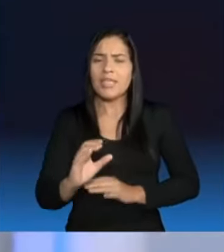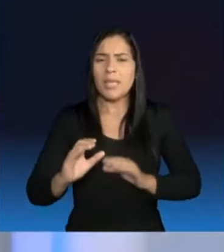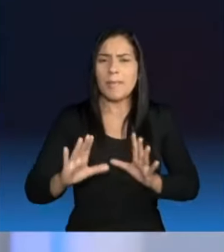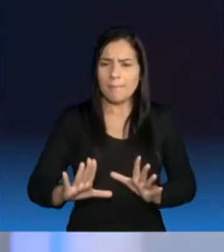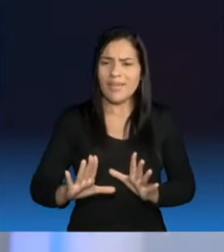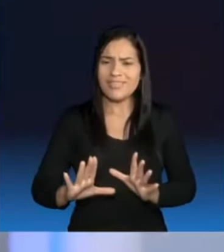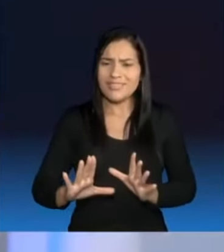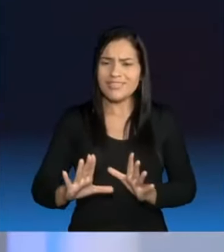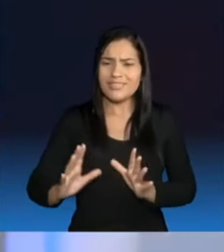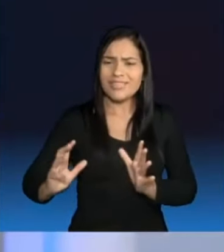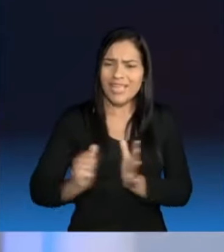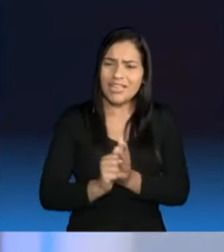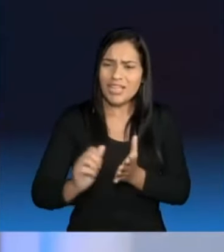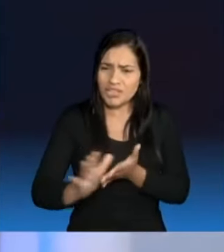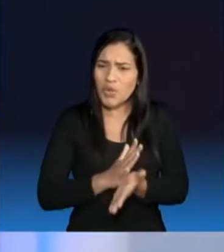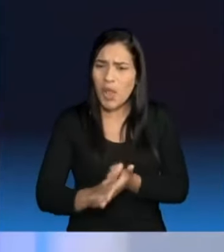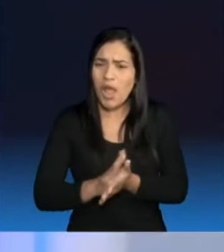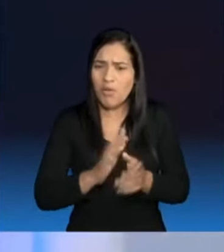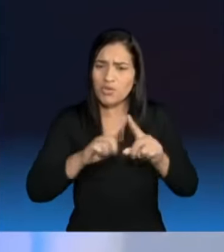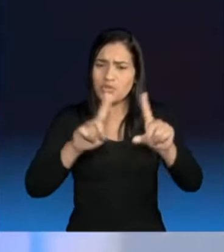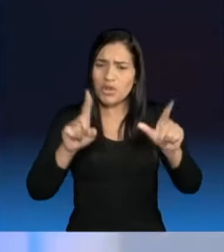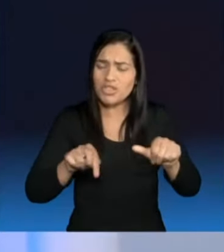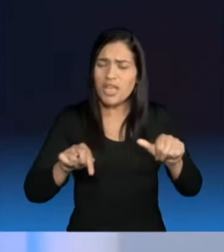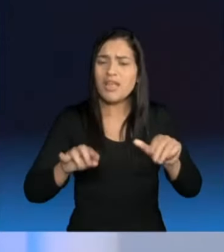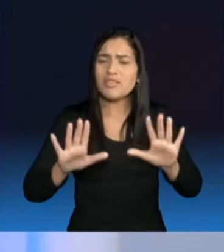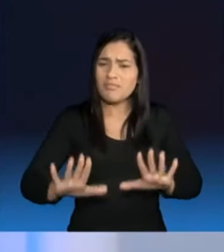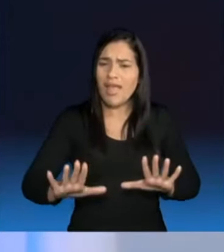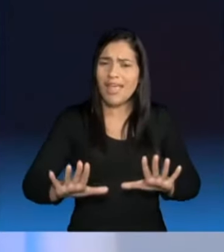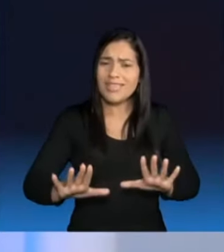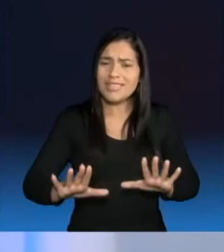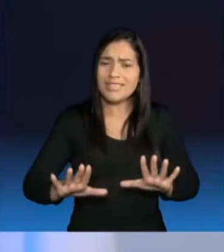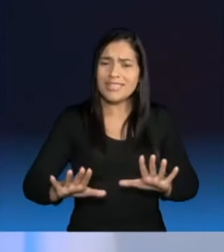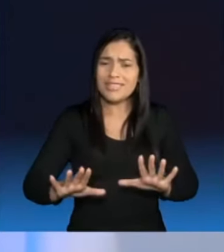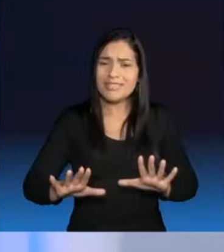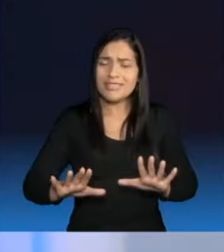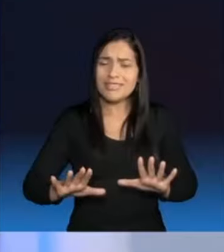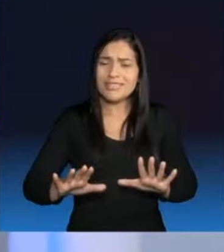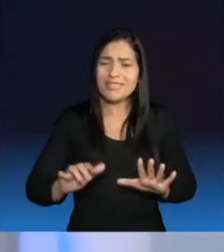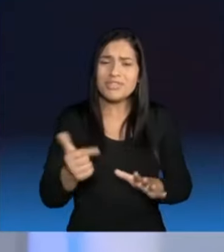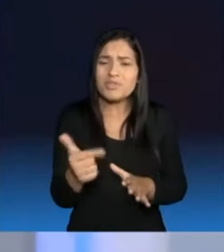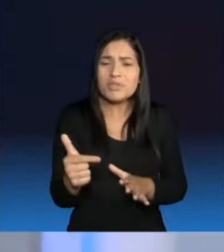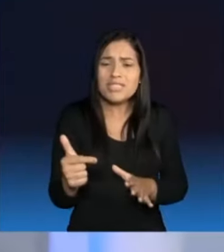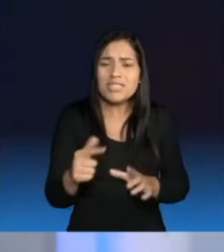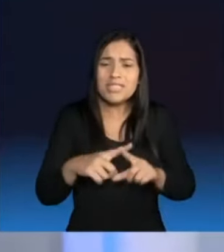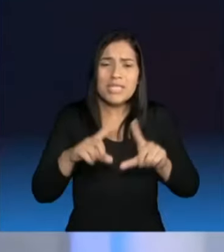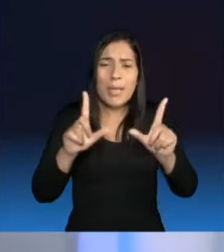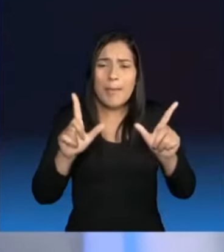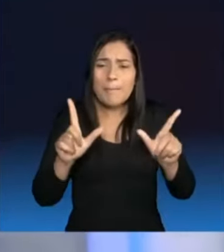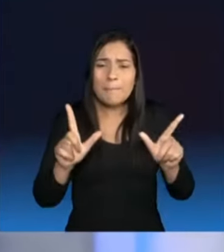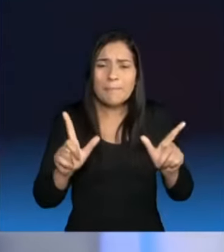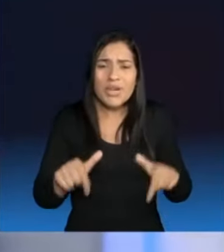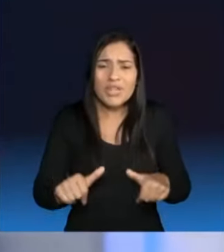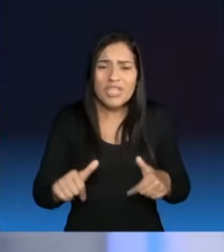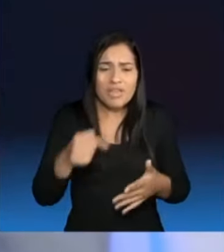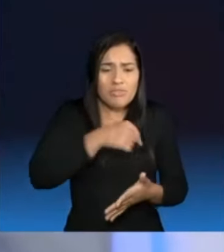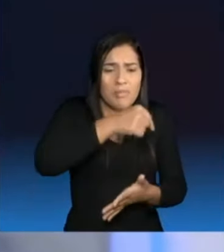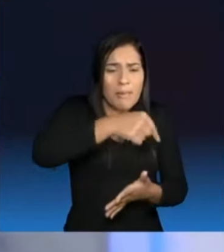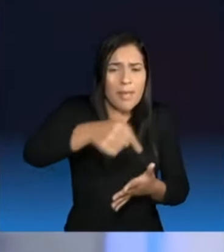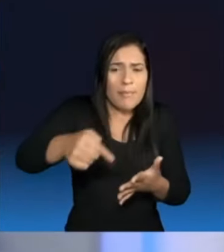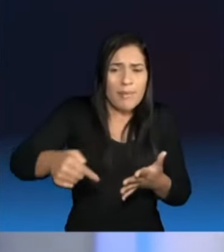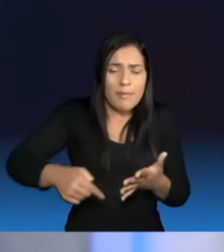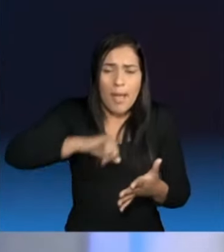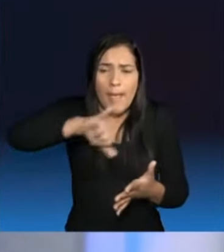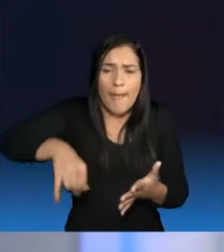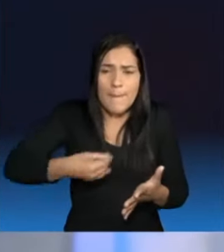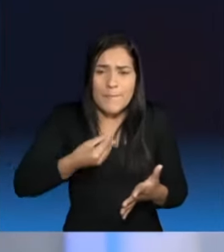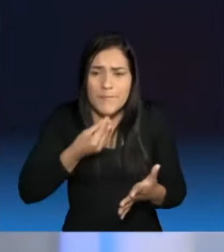projetos e vai receber recursos do governo federal, mas sequer tinha projeto para aproveitar todas as oportunidades que estão sendo abertas